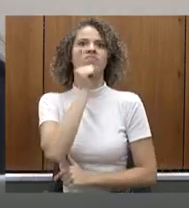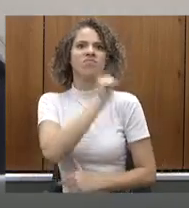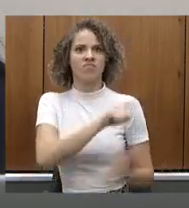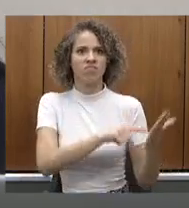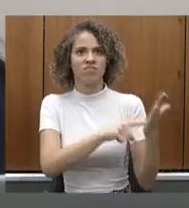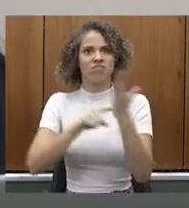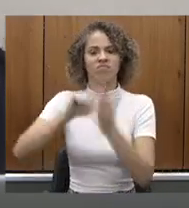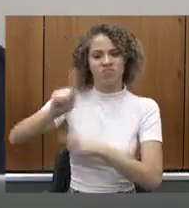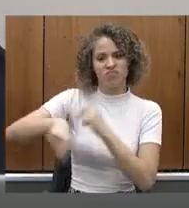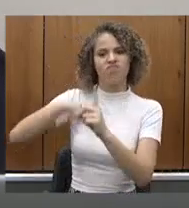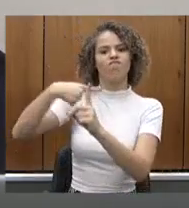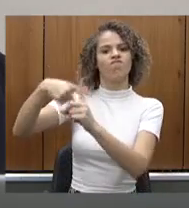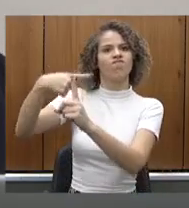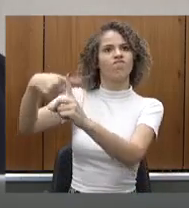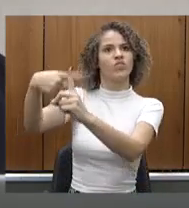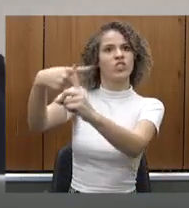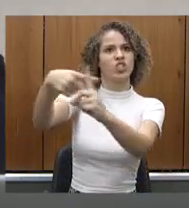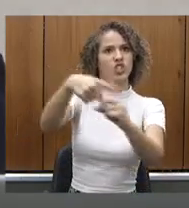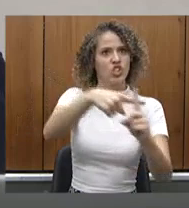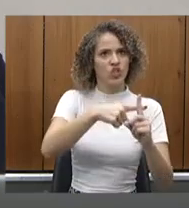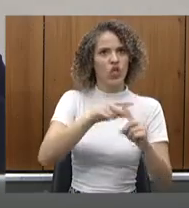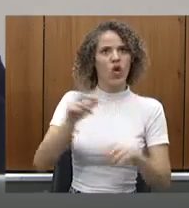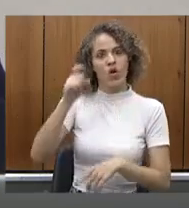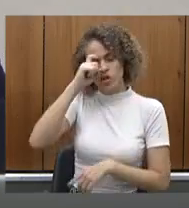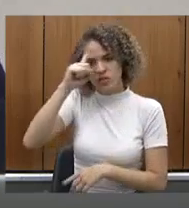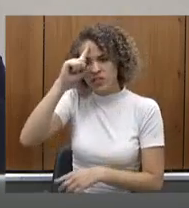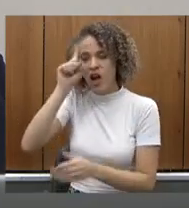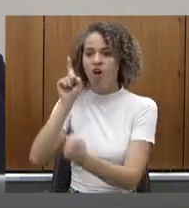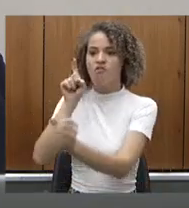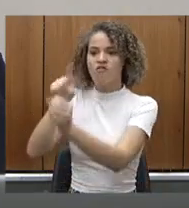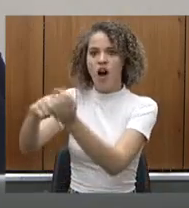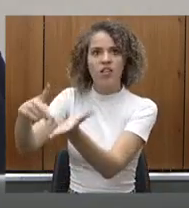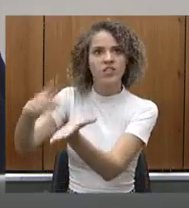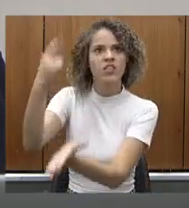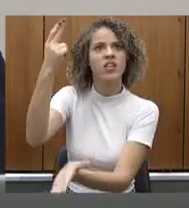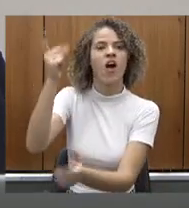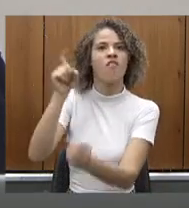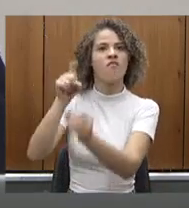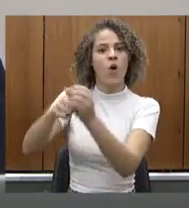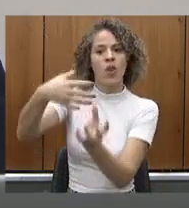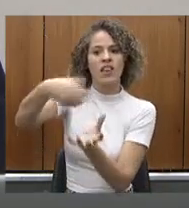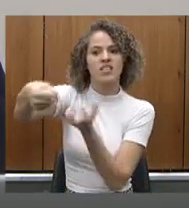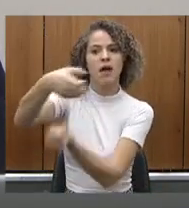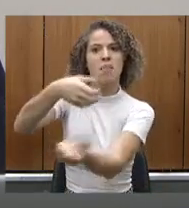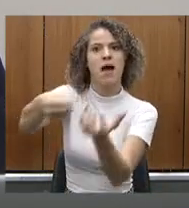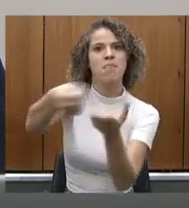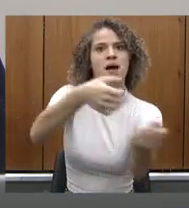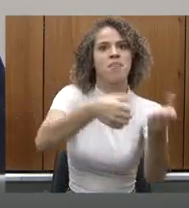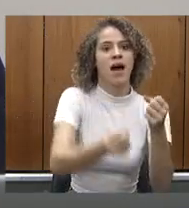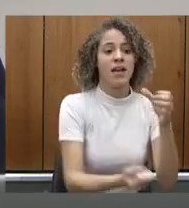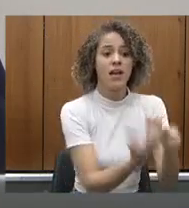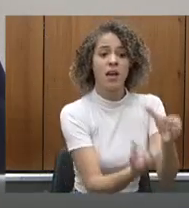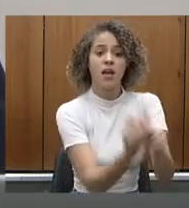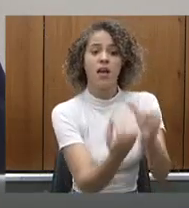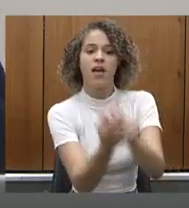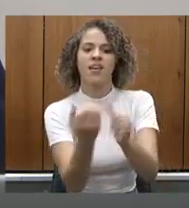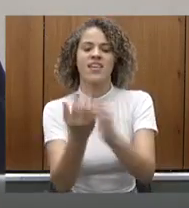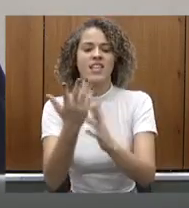os hospitais, volta a fazer cirurgias, volta a investir nas UTIs e volta a criar a